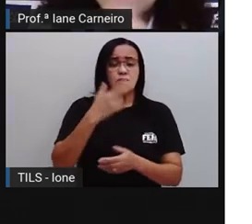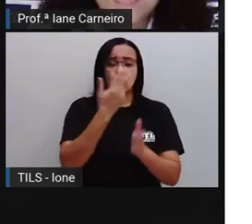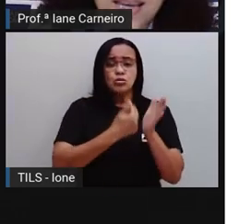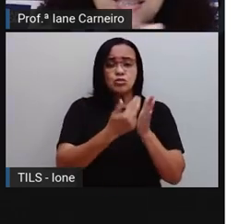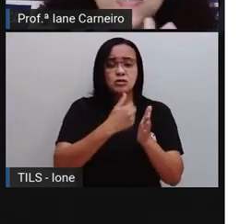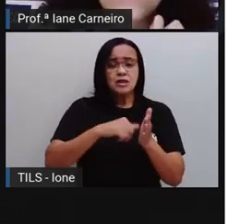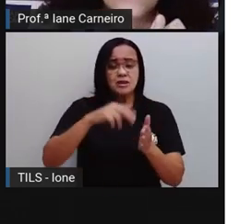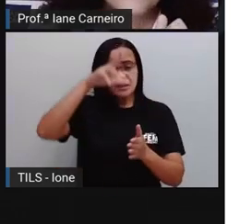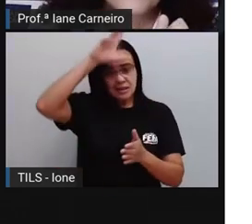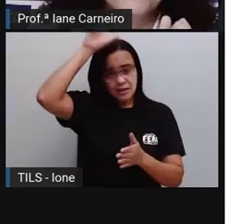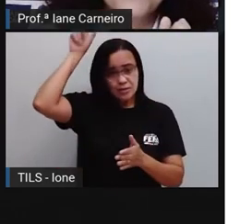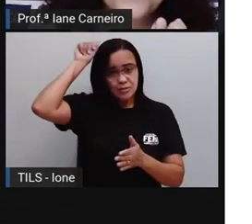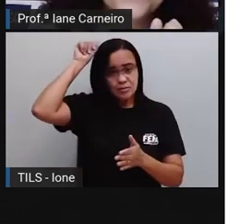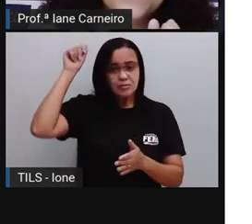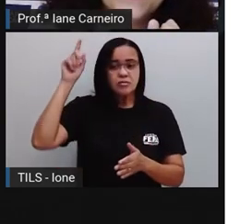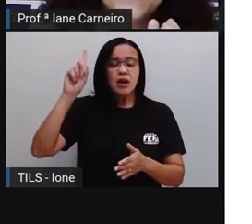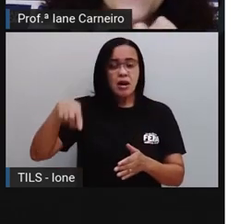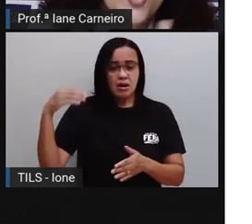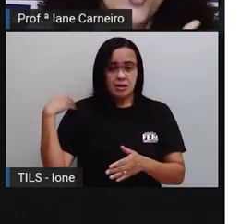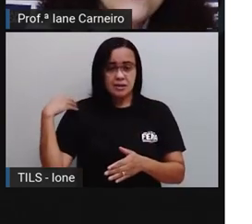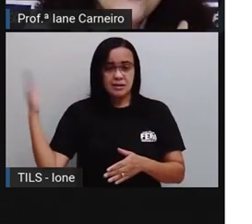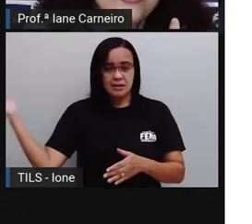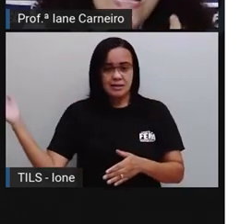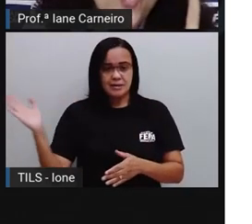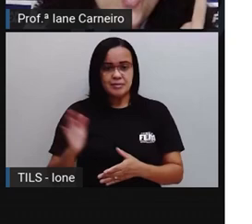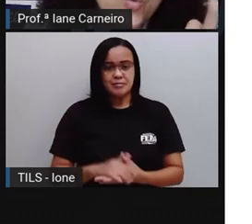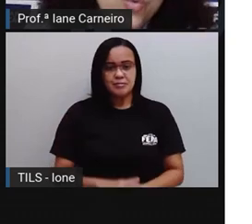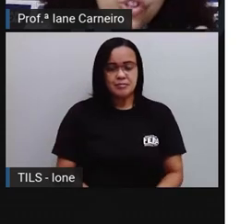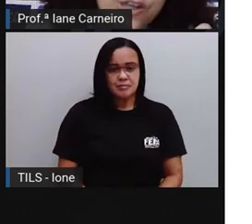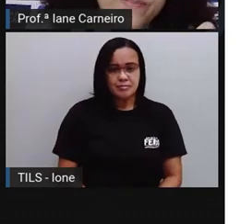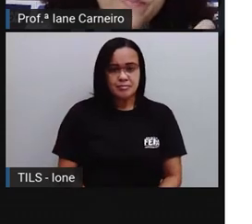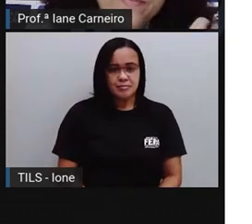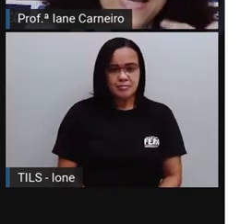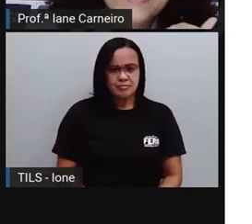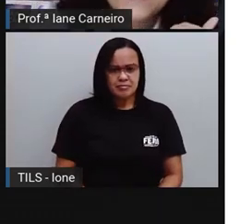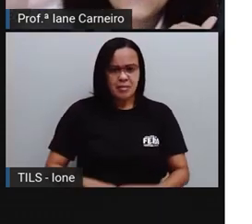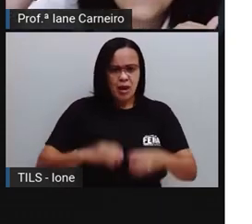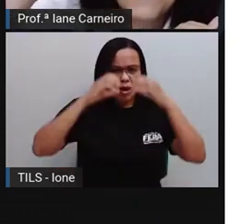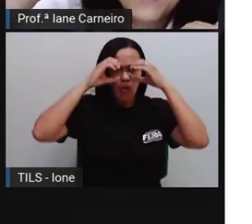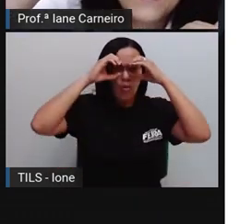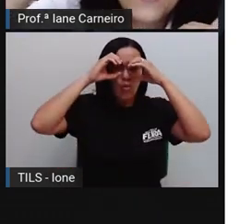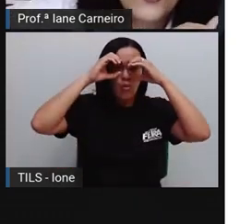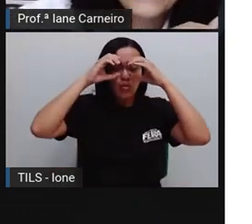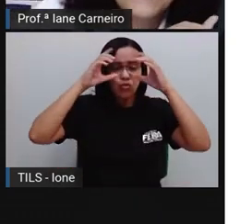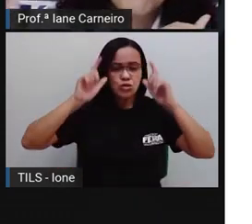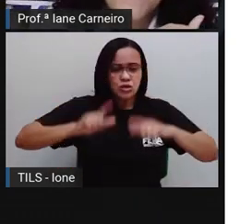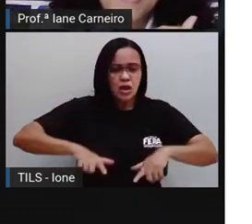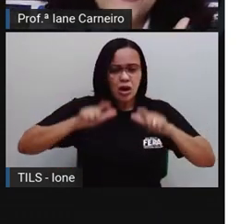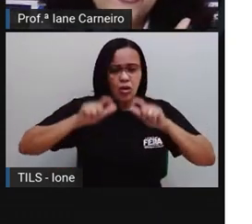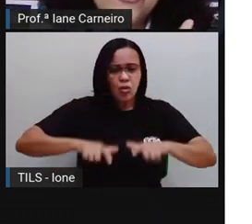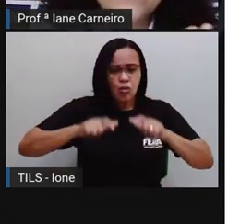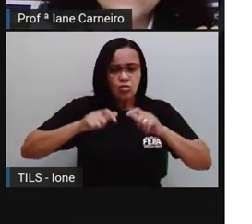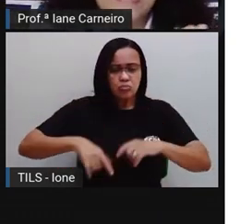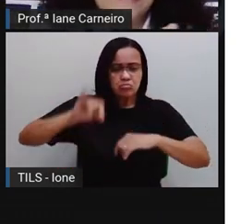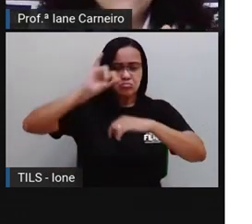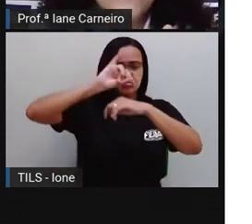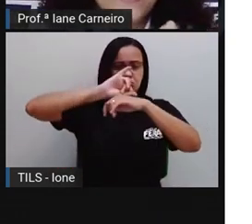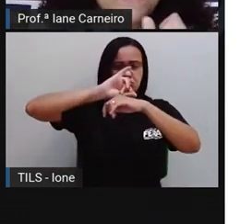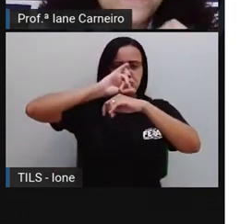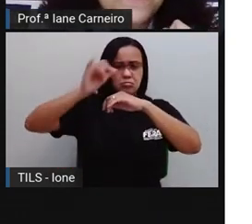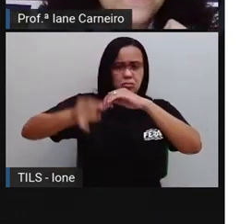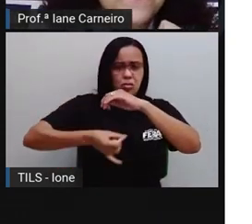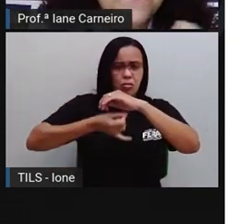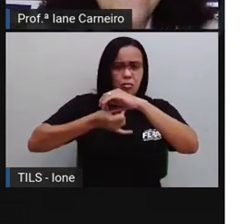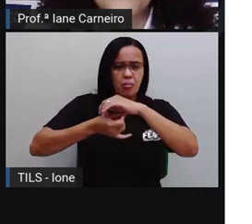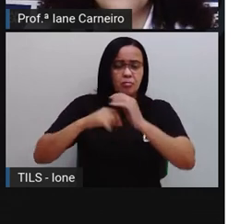à esquerda da tela. Onde está a coruja? Está em cima ou está embaixo da árvore?